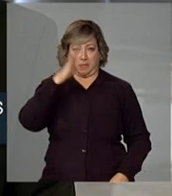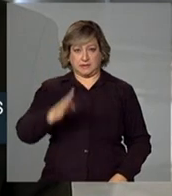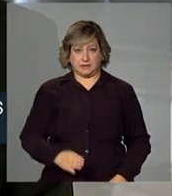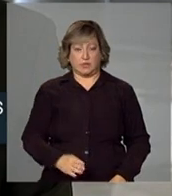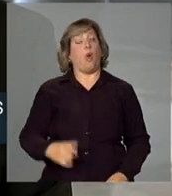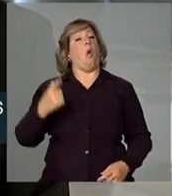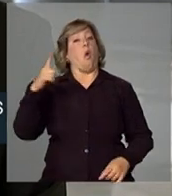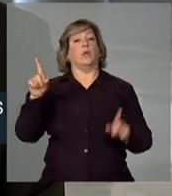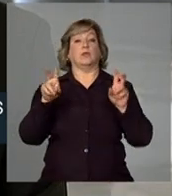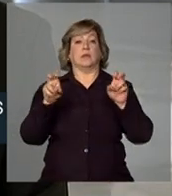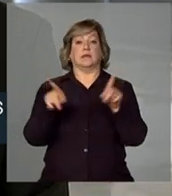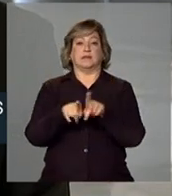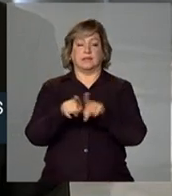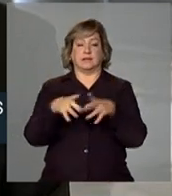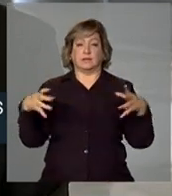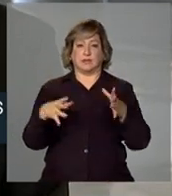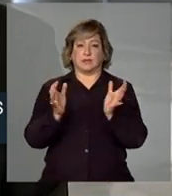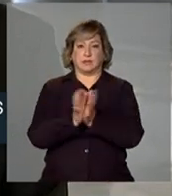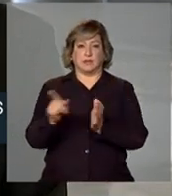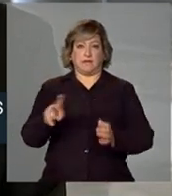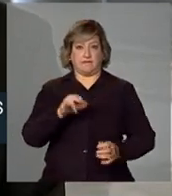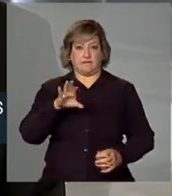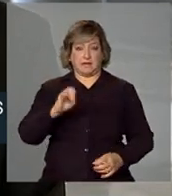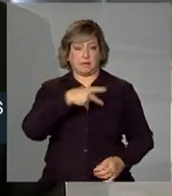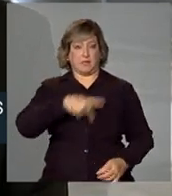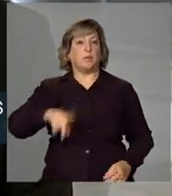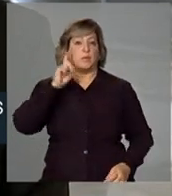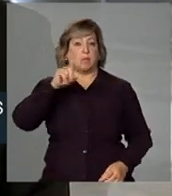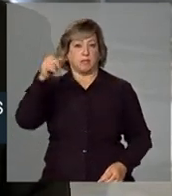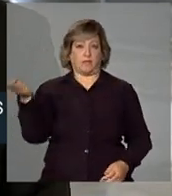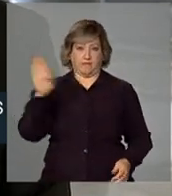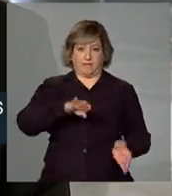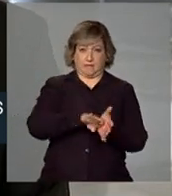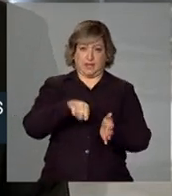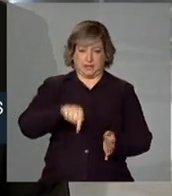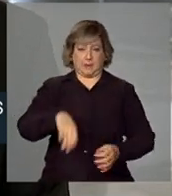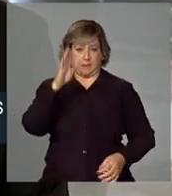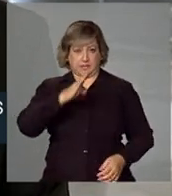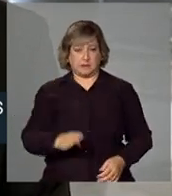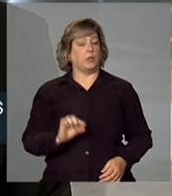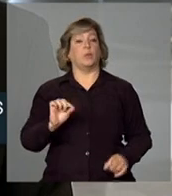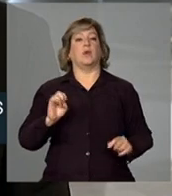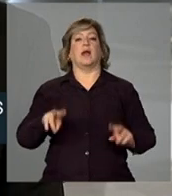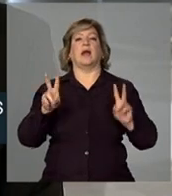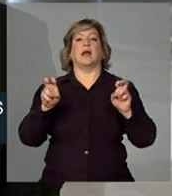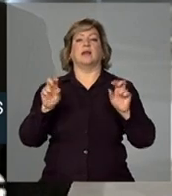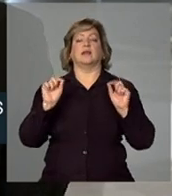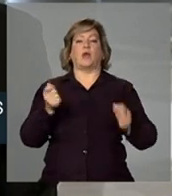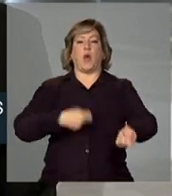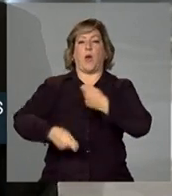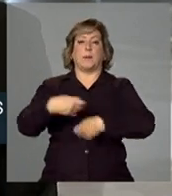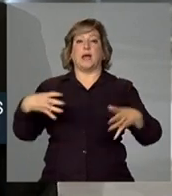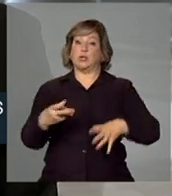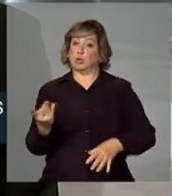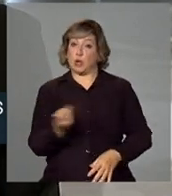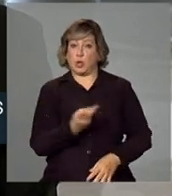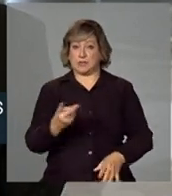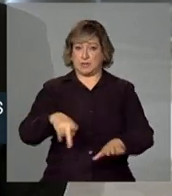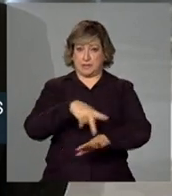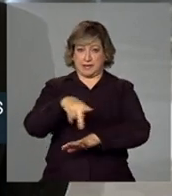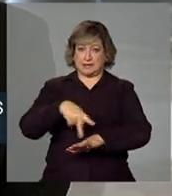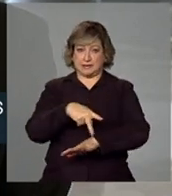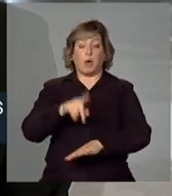tema que também faz parte da vinda do vice-presidente dos Estados Unidos ao Brasil é a questão do comércio entre os dois países.